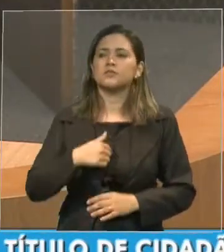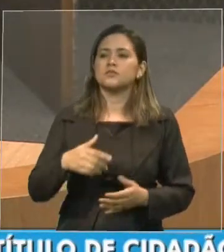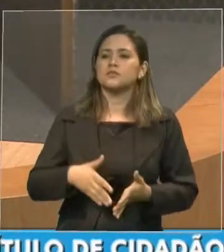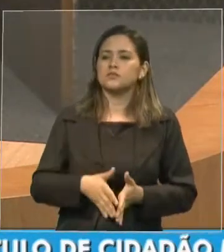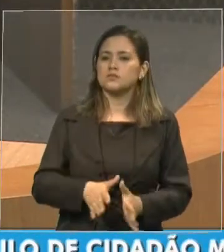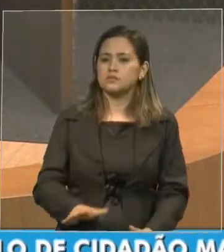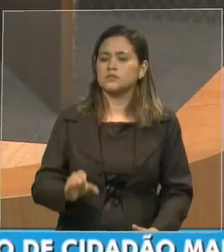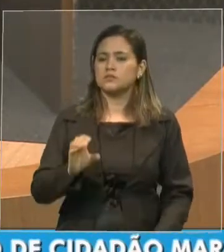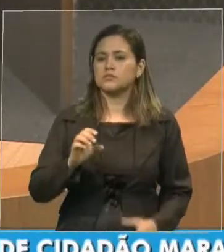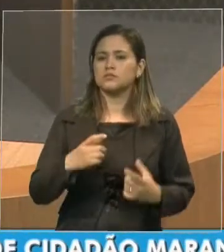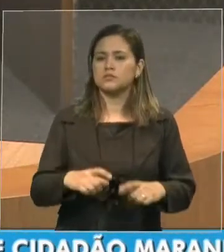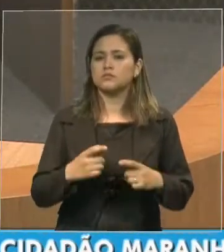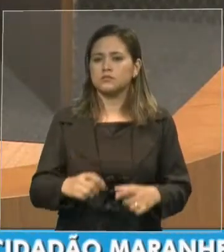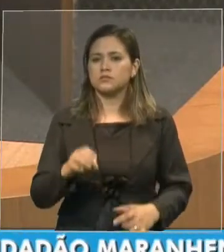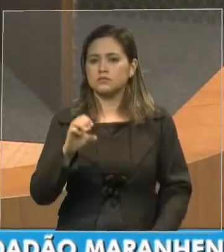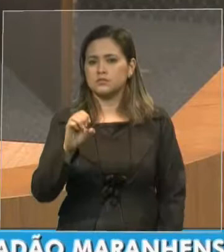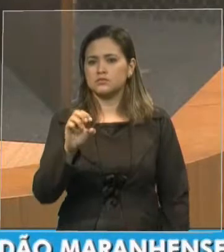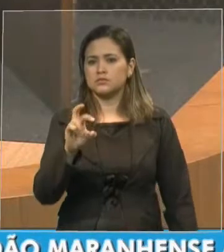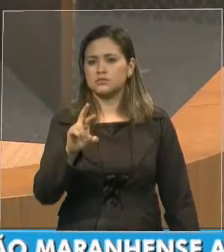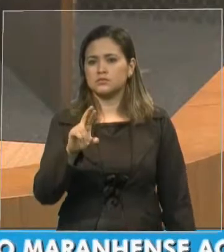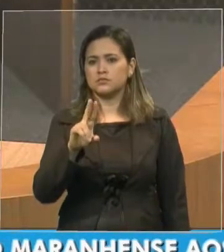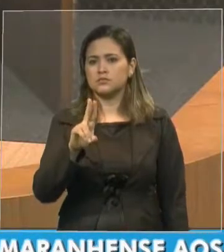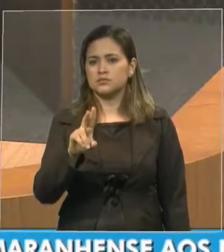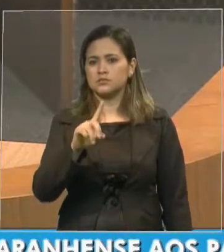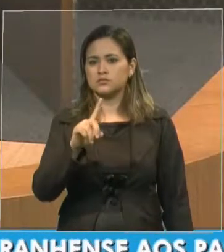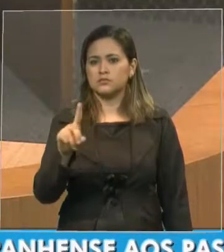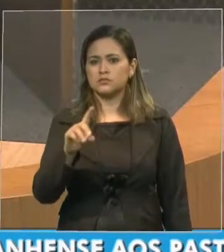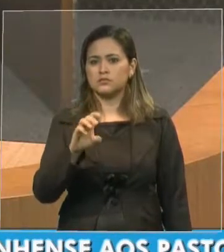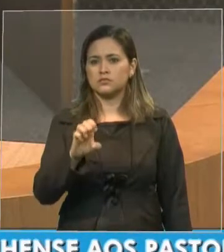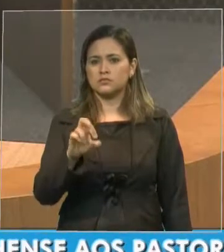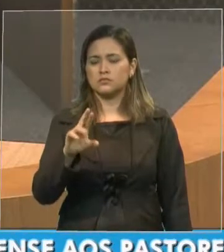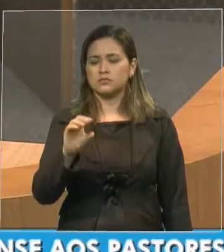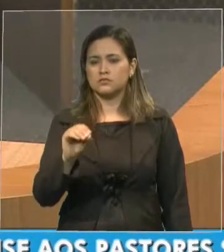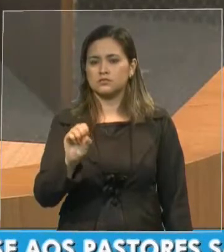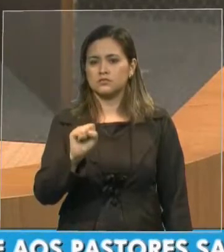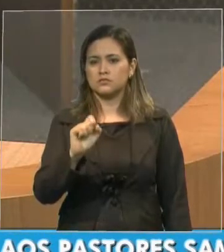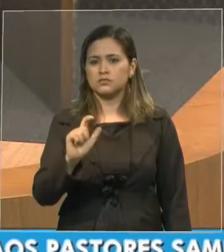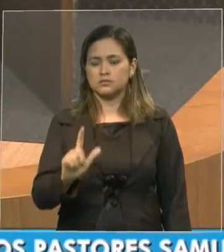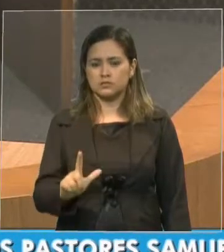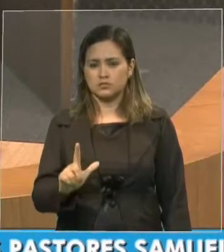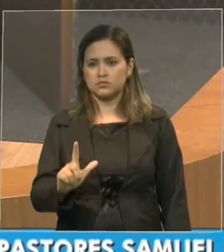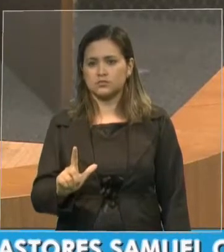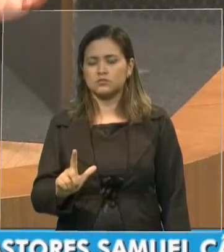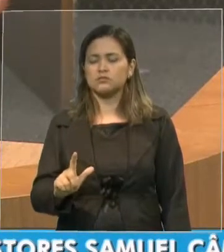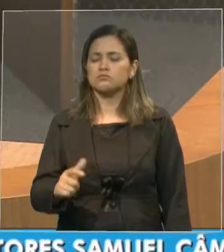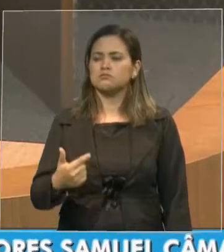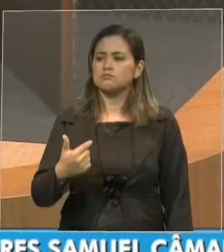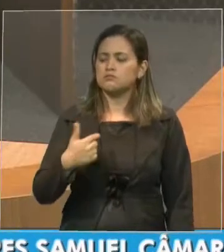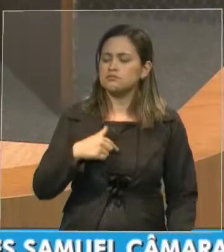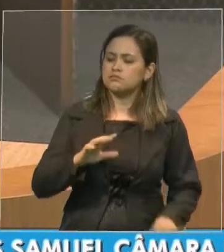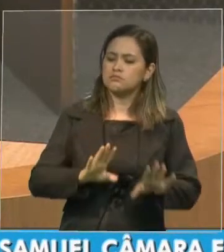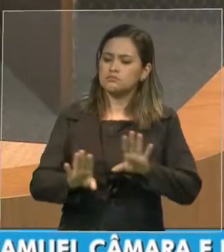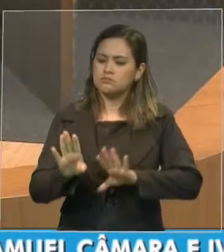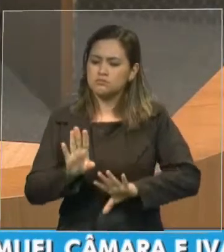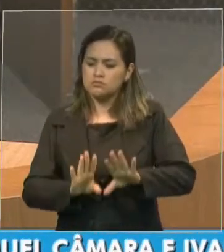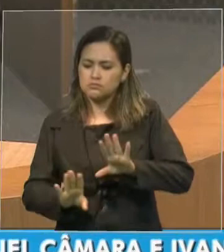morreria, pensei que lá cumpriria meu papel, já era suficiente cuidar um pouquinho daquela fronteira, me